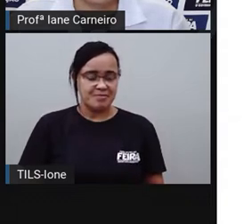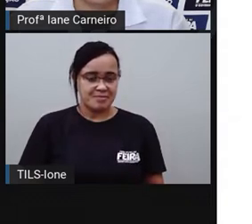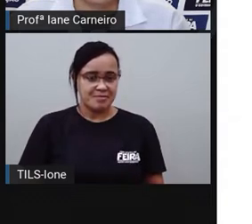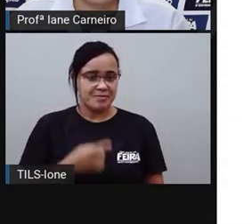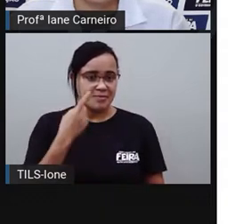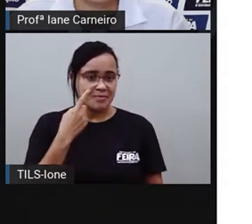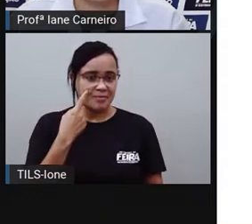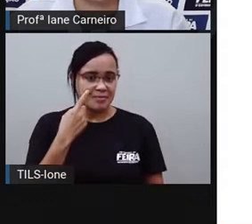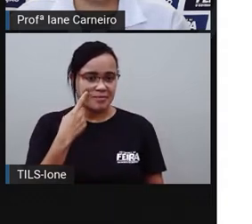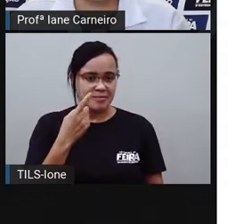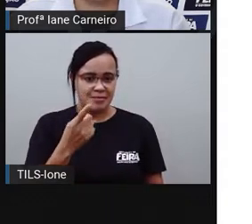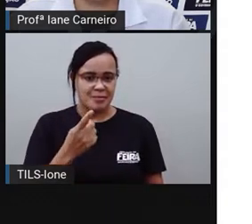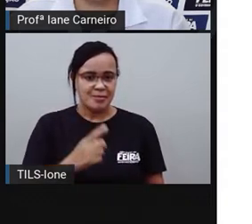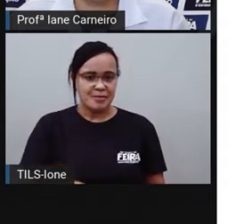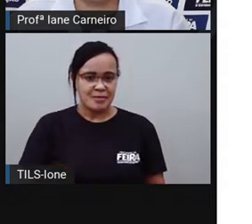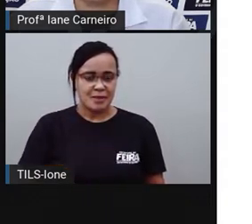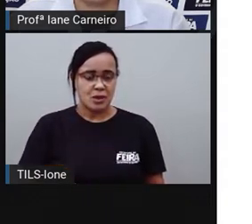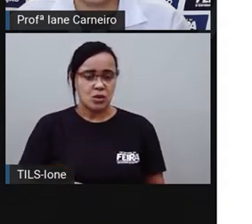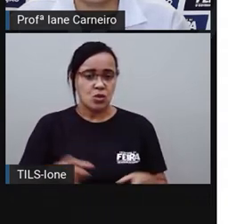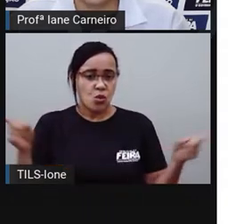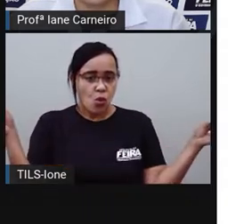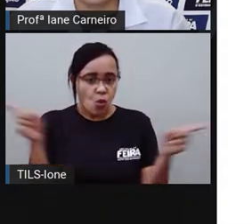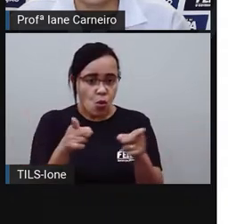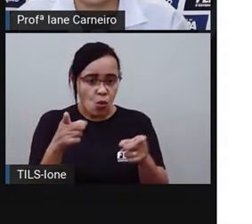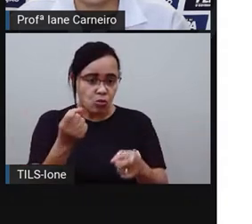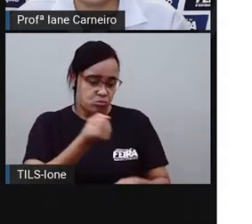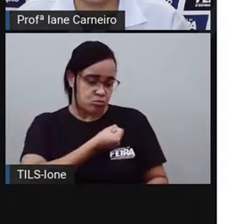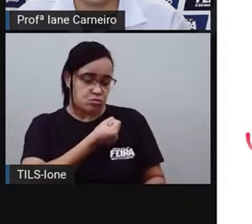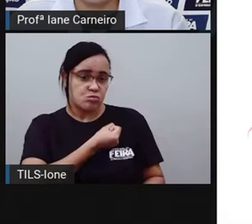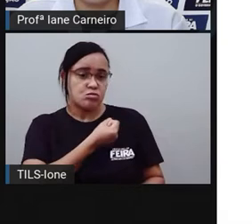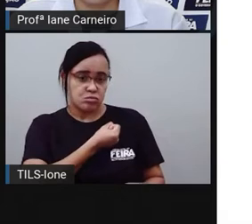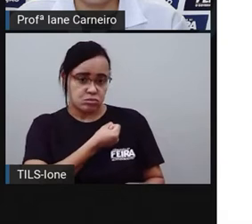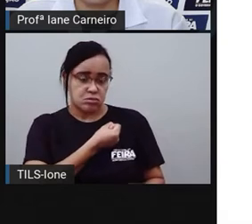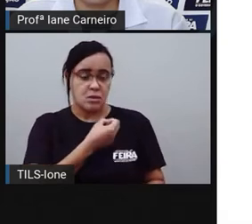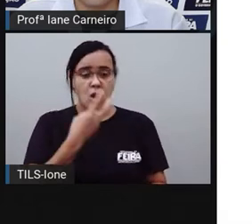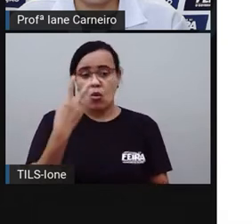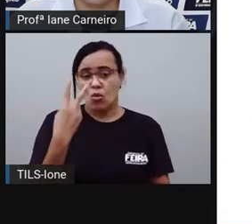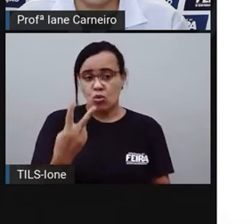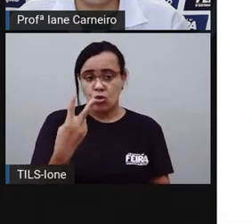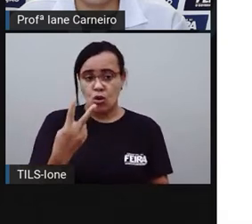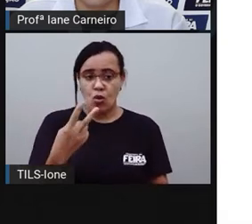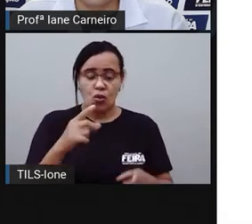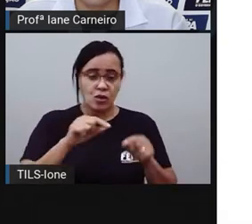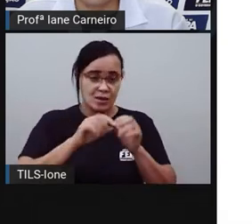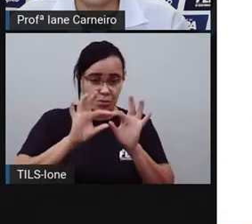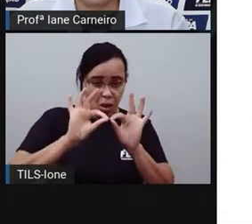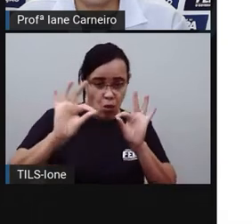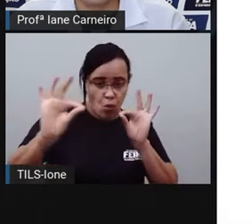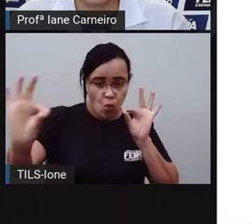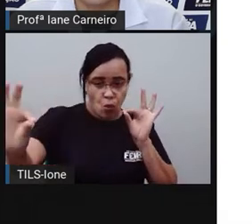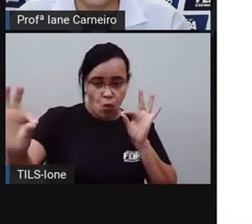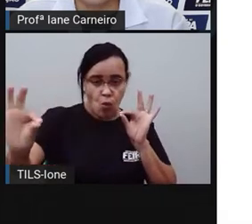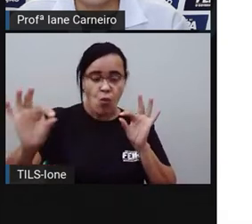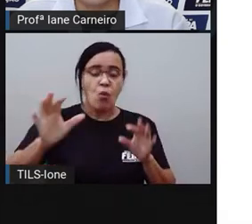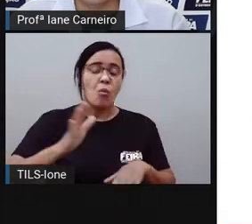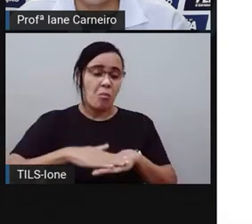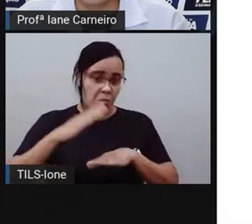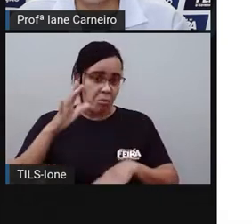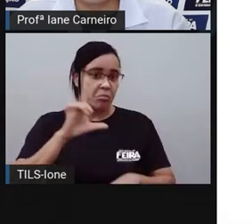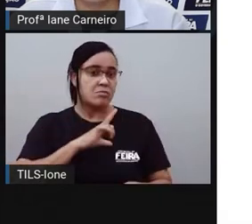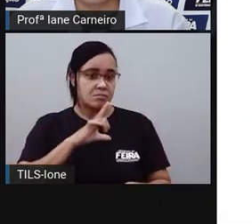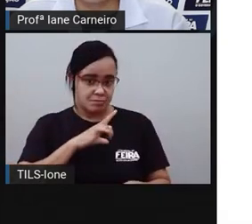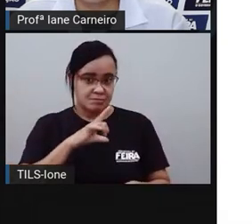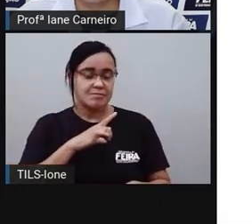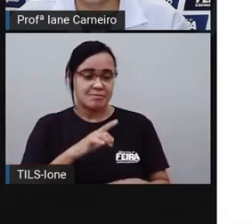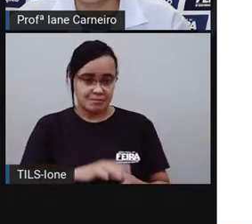ativar aqui a caneta. O 1 vem até aqui. E o 2, ó, é um pouco maior. É isso aqui, ó.